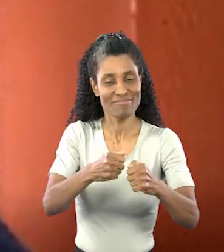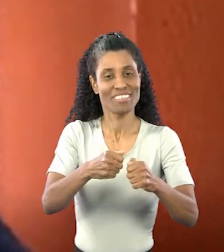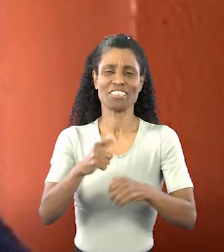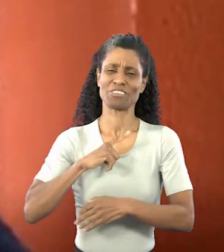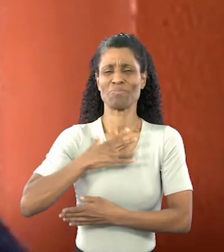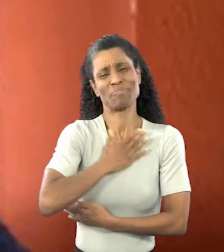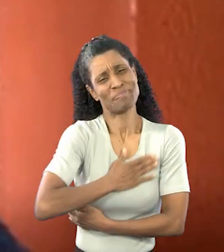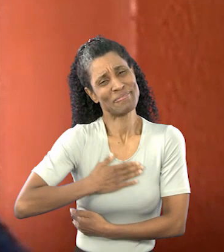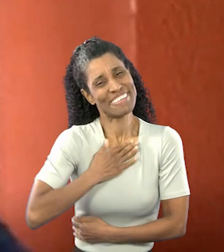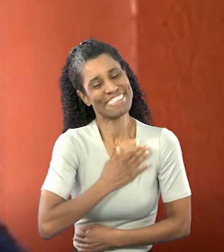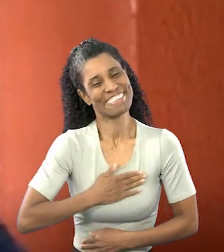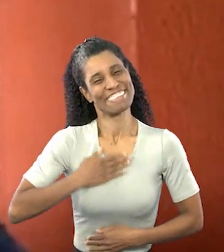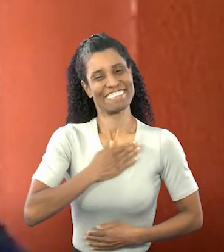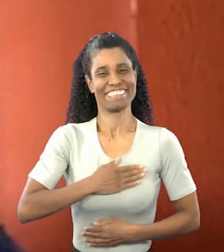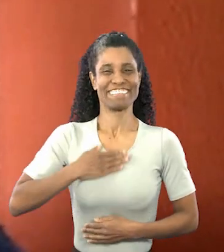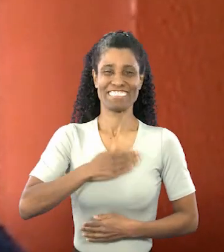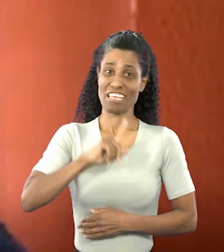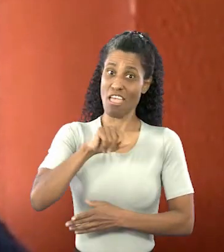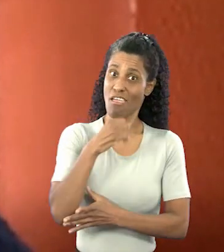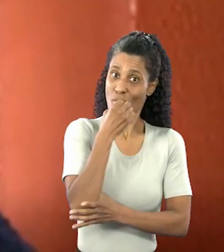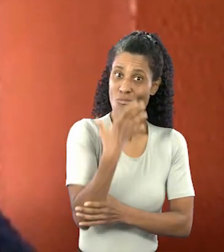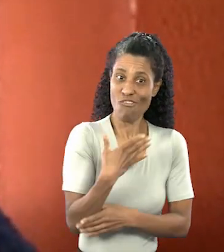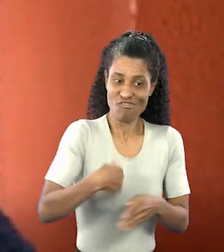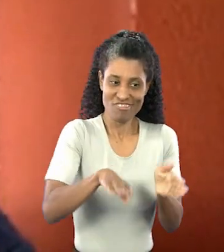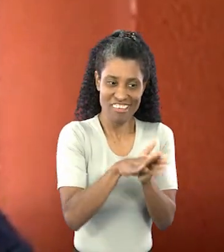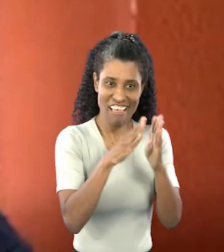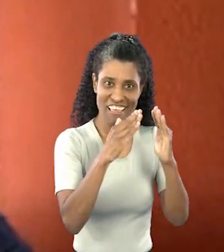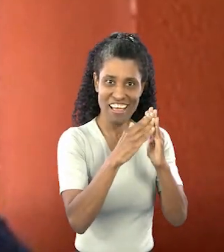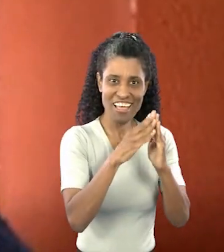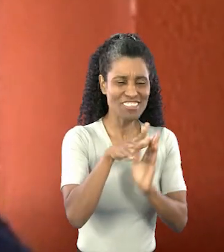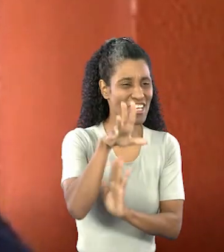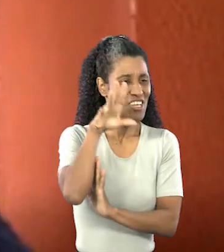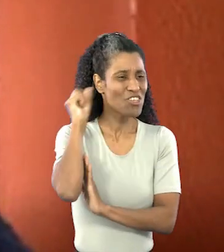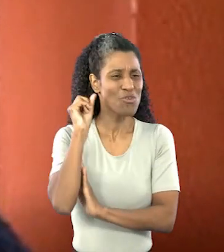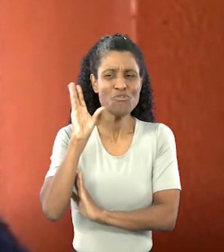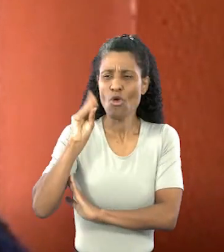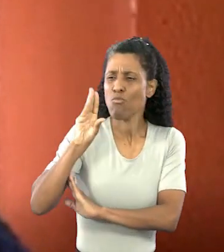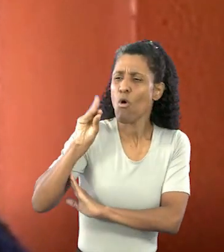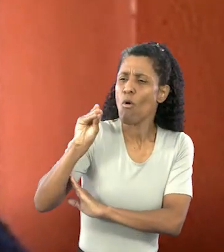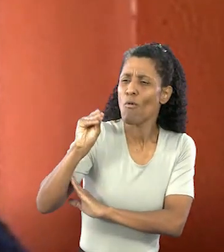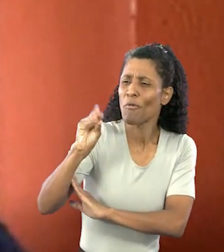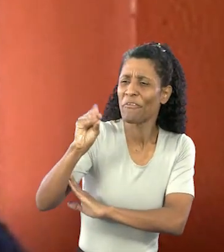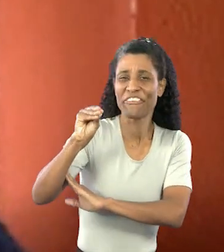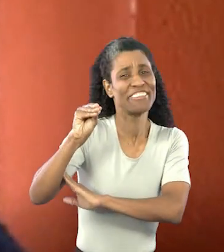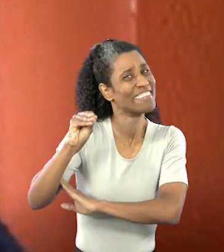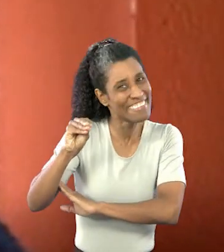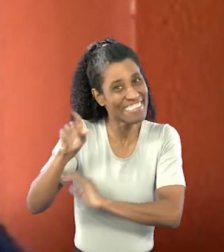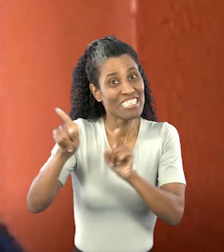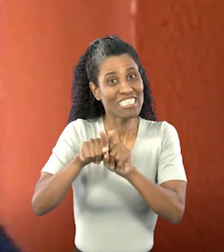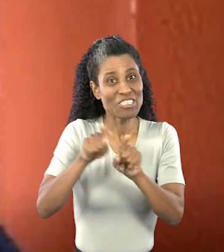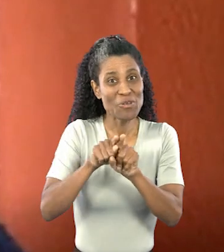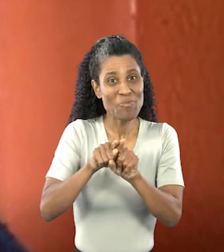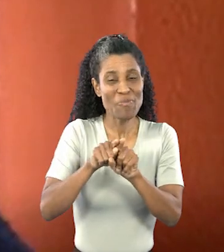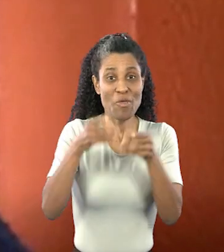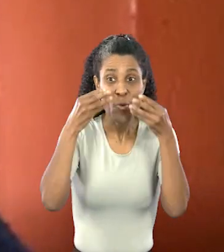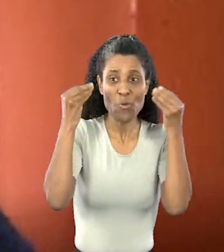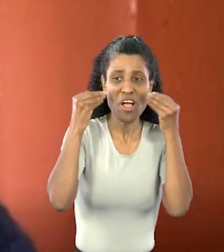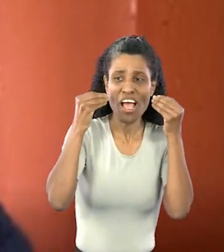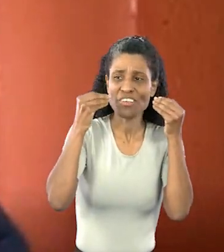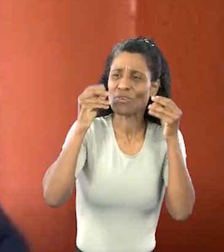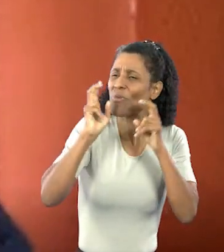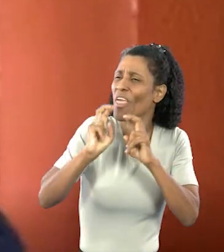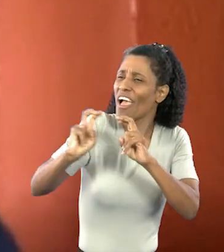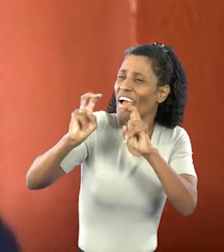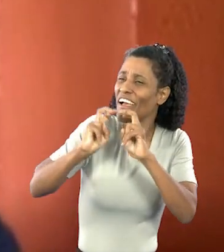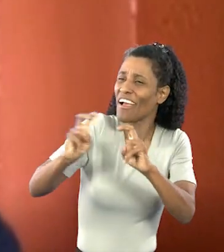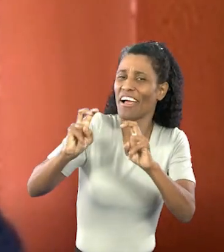com eles, e isso nos dá muito prazer. É muito bom chegar em casa e escutar um latido de um cachorro, né? O